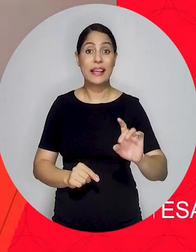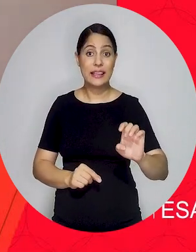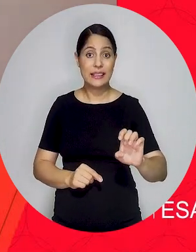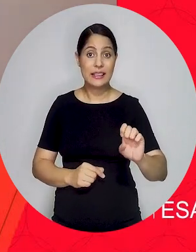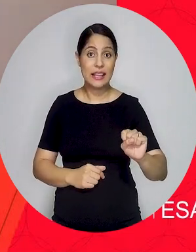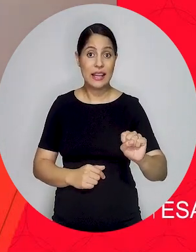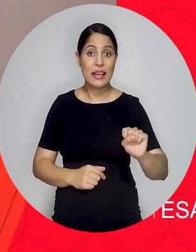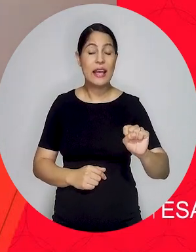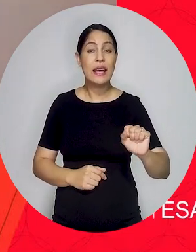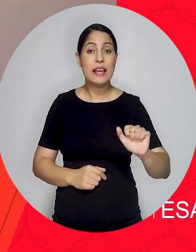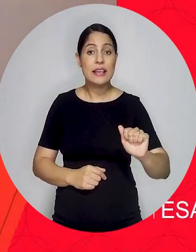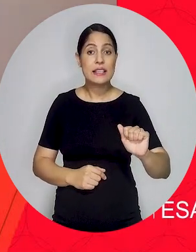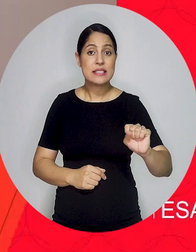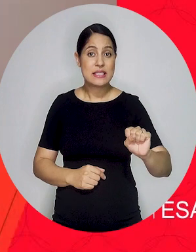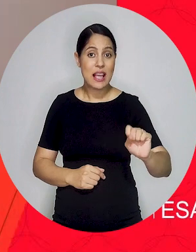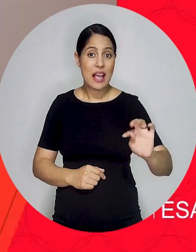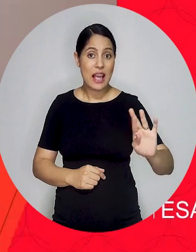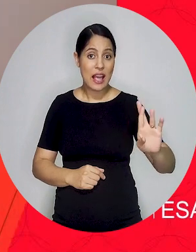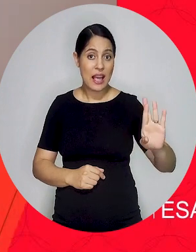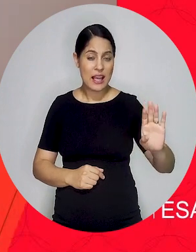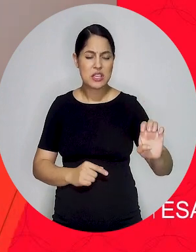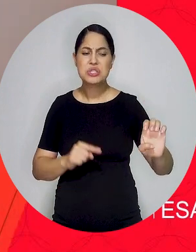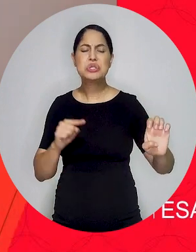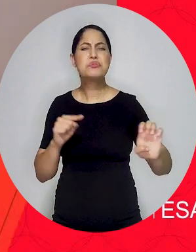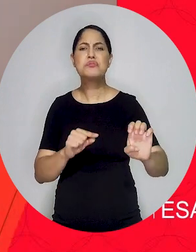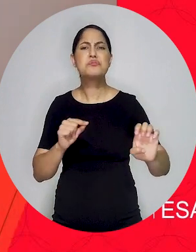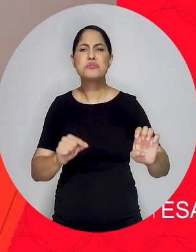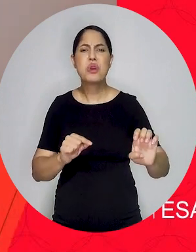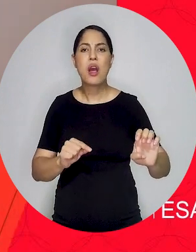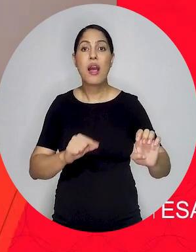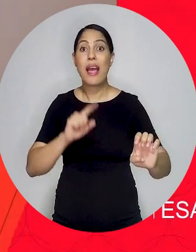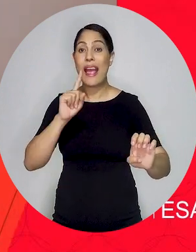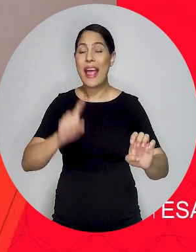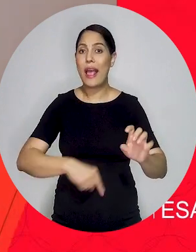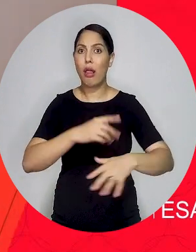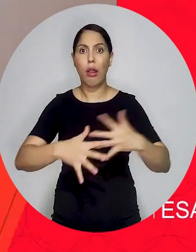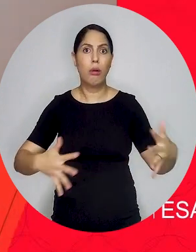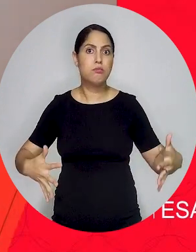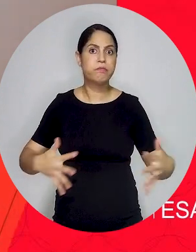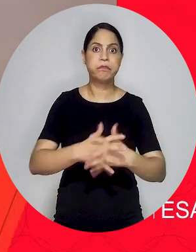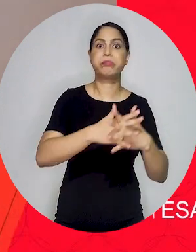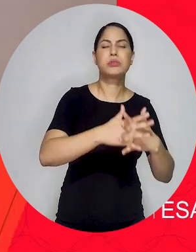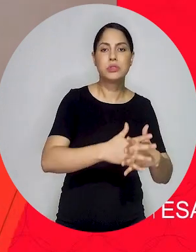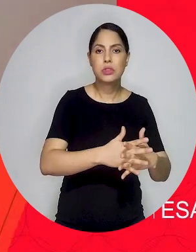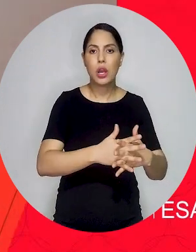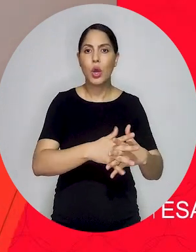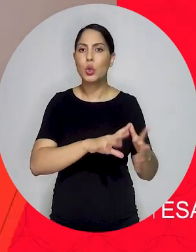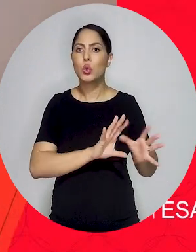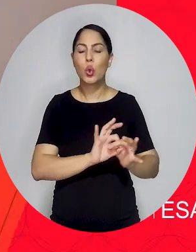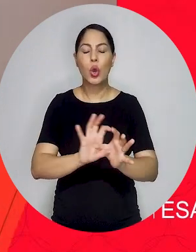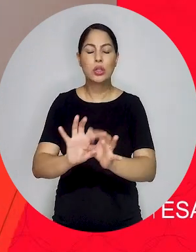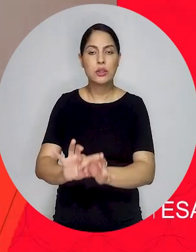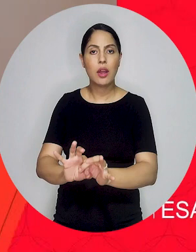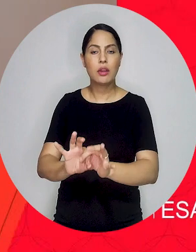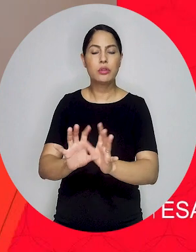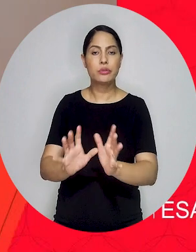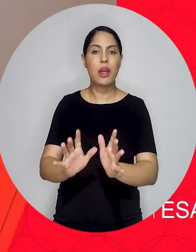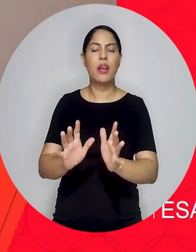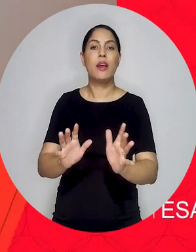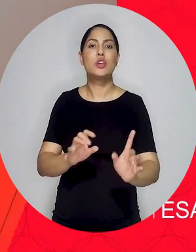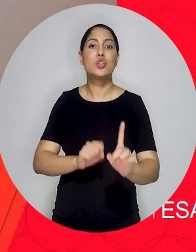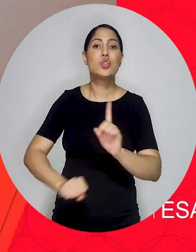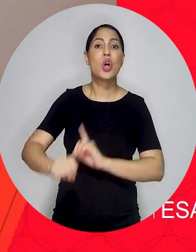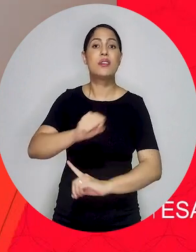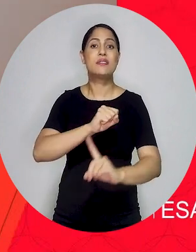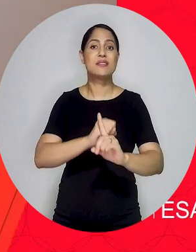fazer a distinção. O desastre, ele consiste não só na perturbação da ordem natural, mas ele é